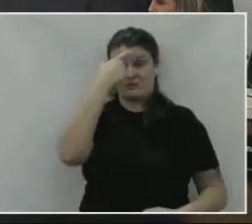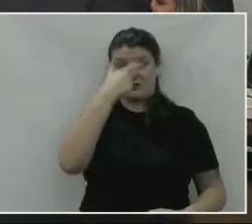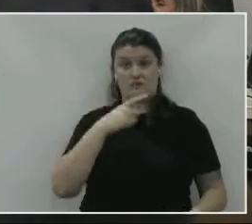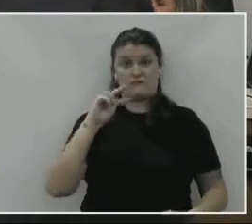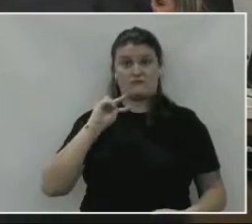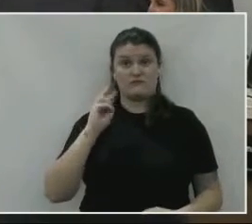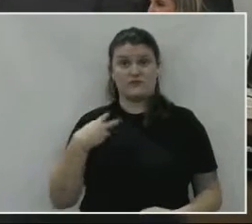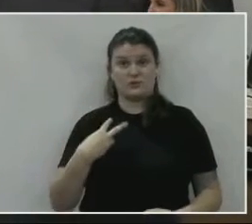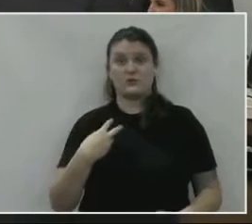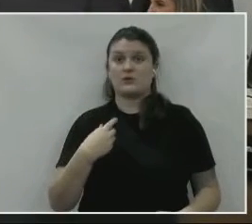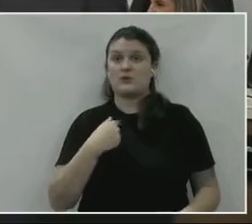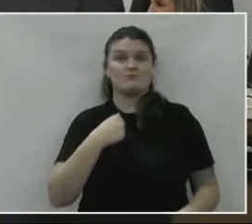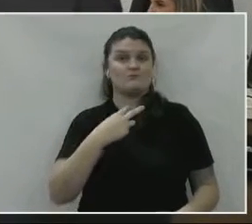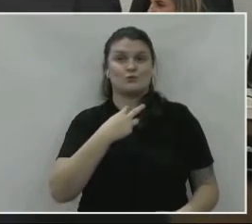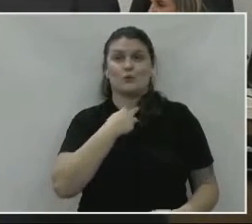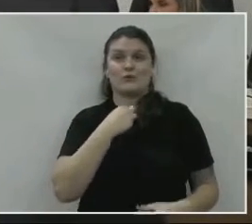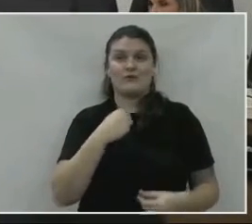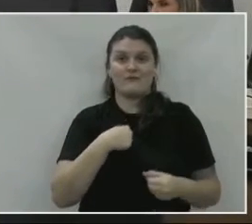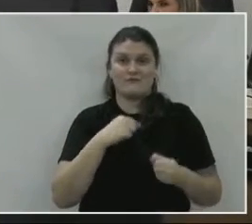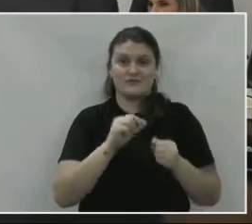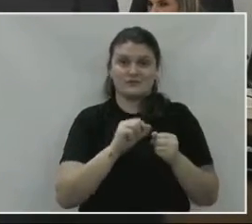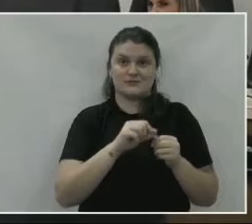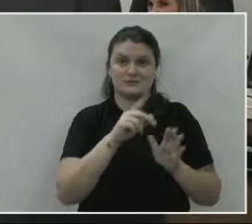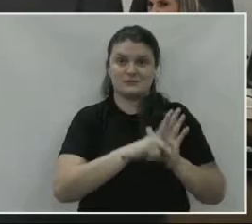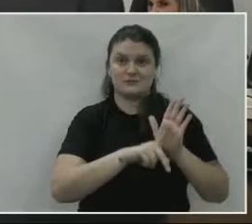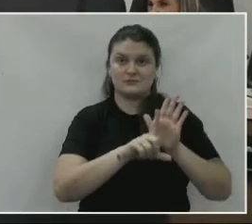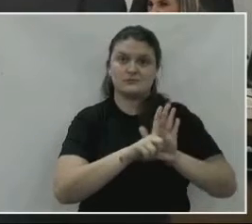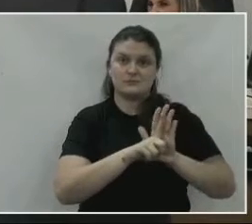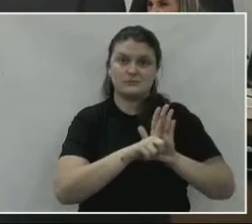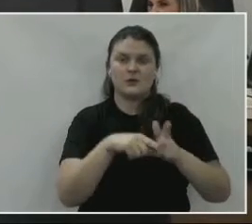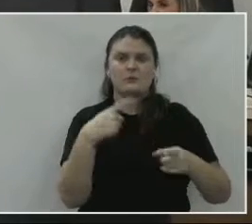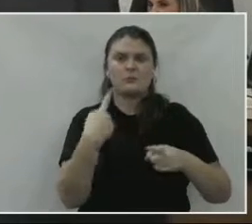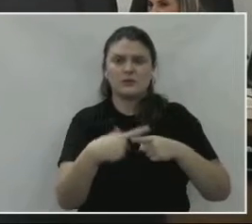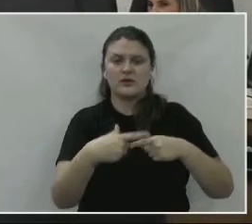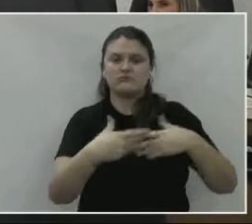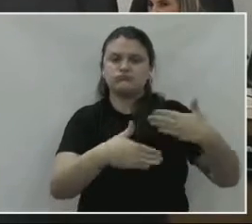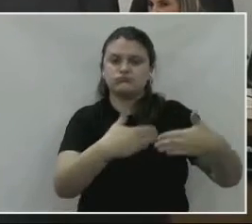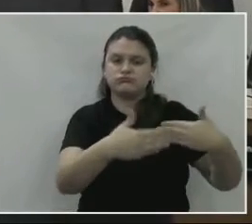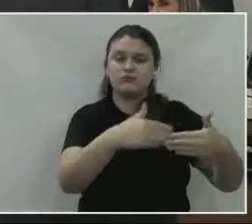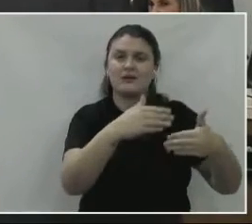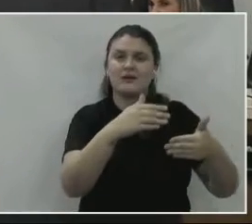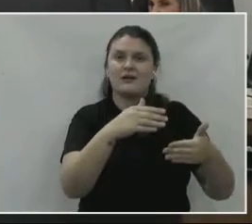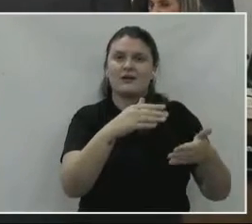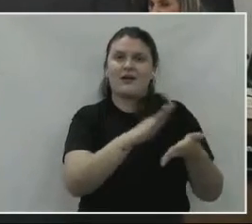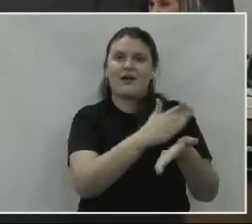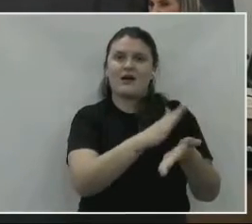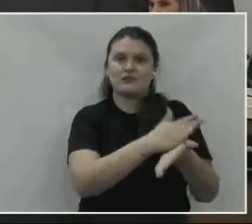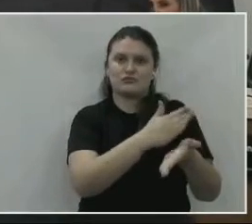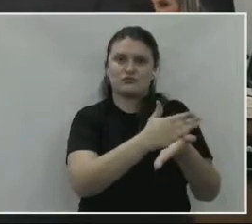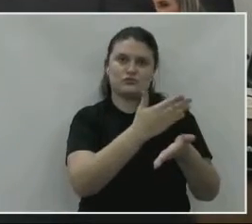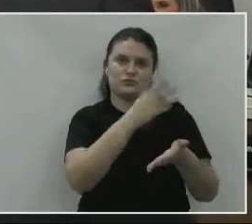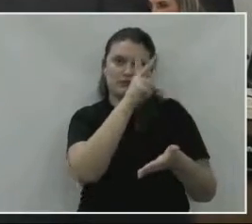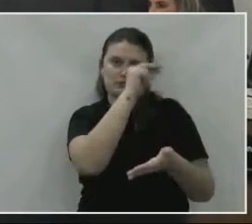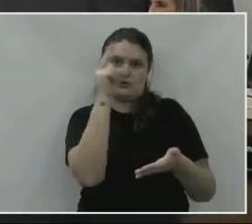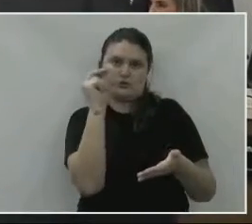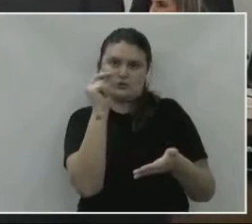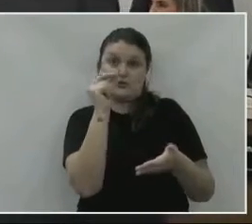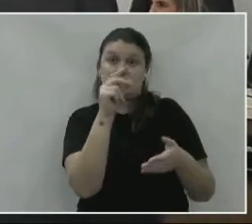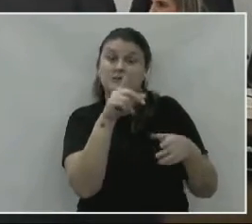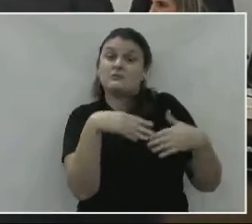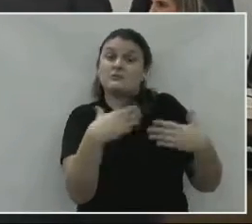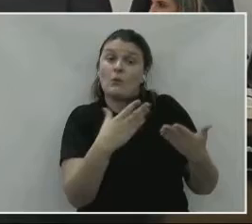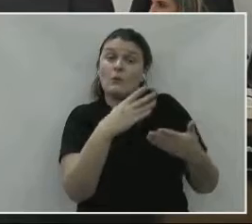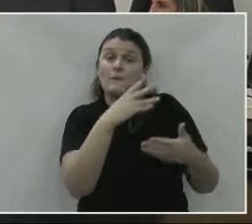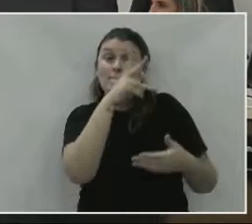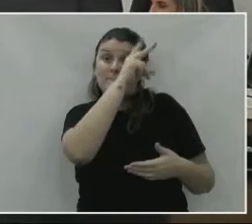entendimento jurídico, eu não posso entrar com esse projeto de lei porque ele geraria, de certa forma, custos ao município, né.